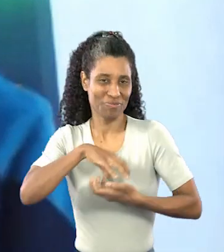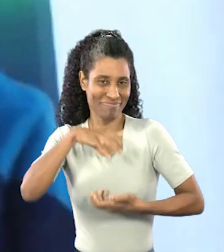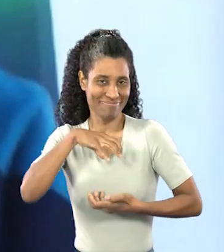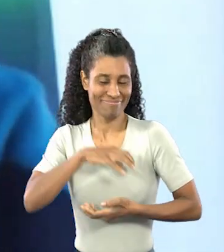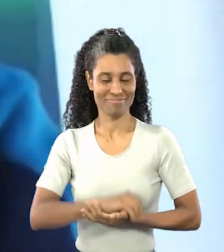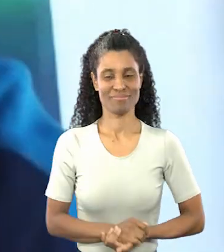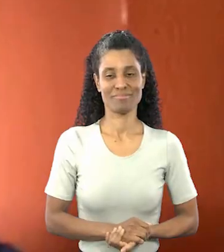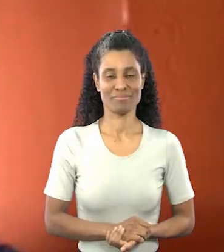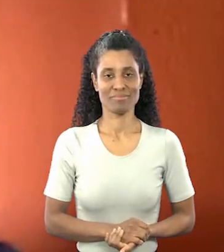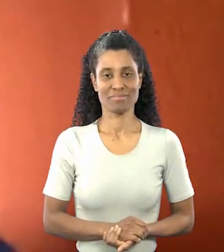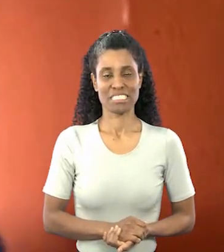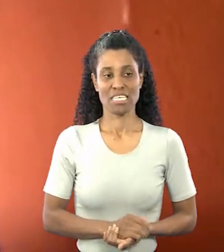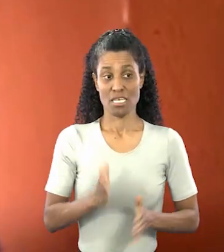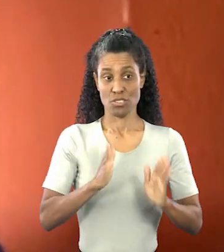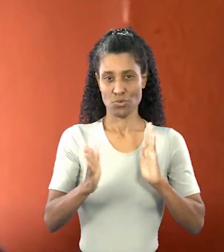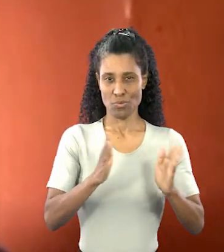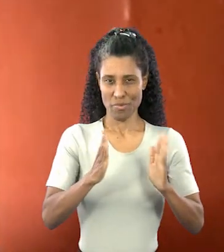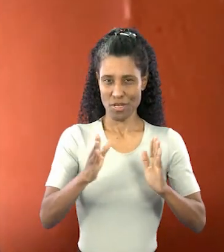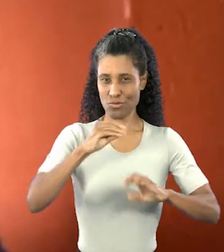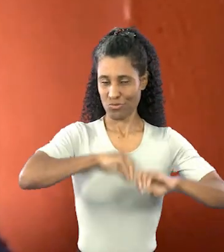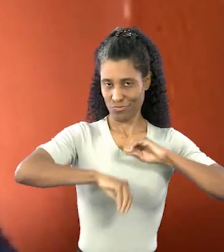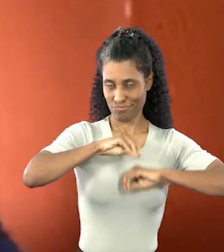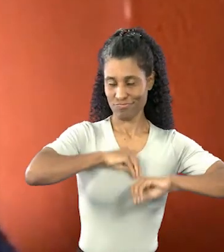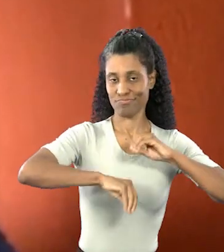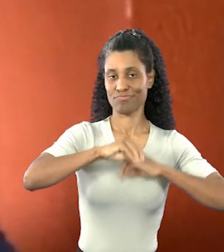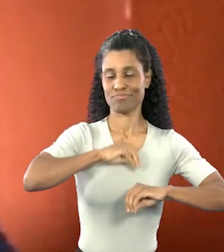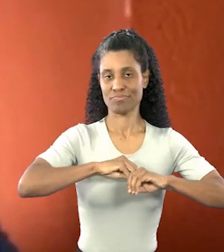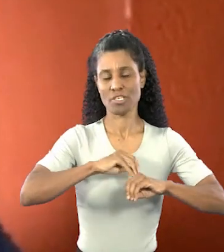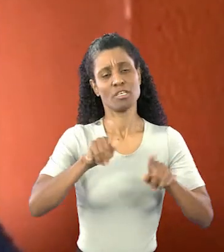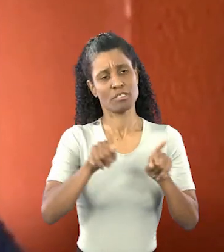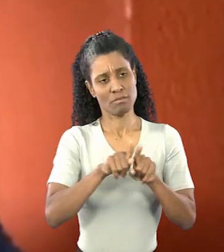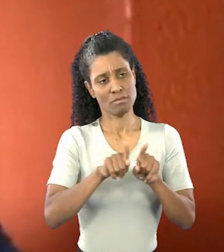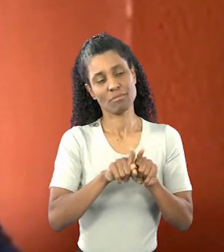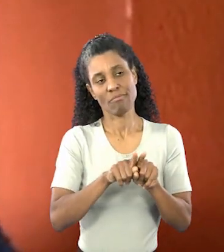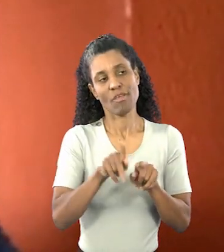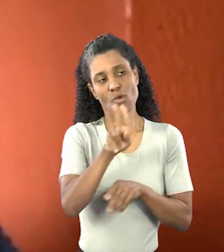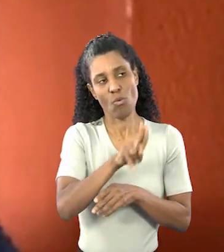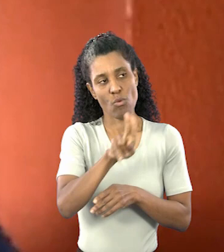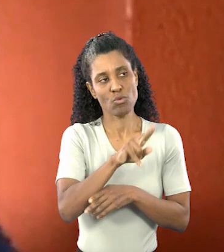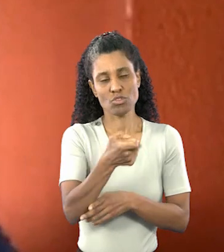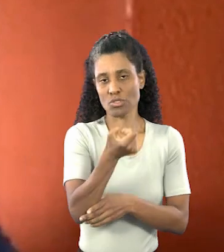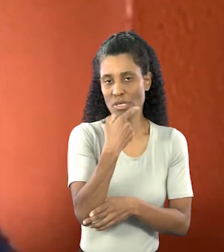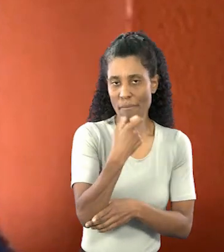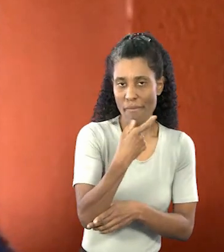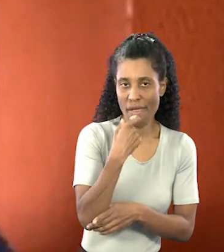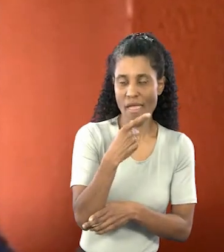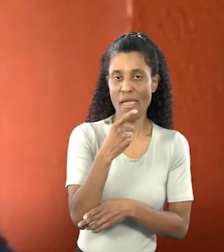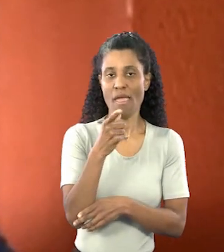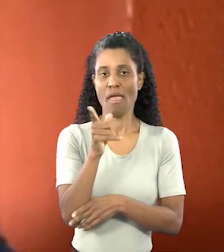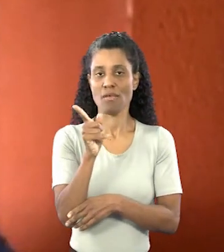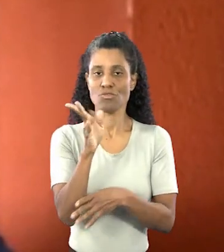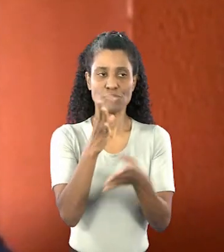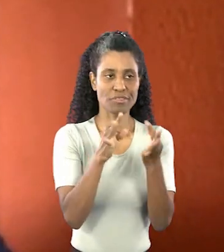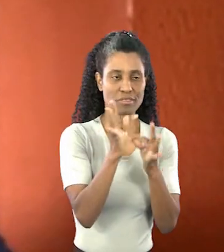bom para um idoso. Em quadros de depressão, além de recurso químico, medicação,